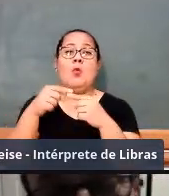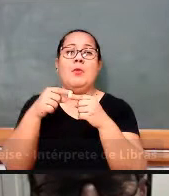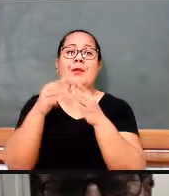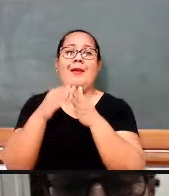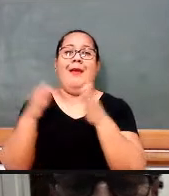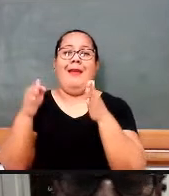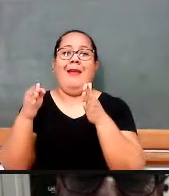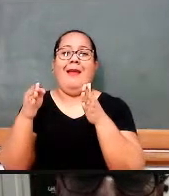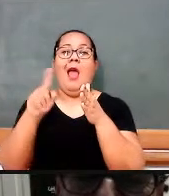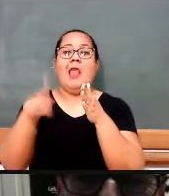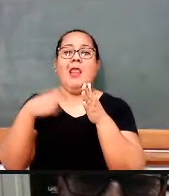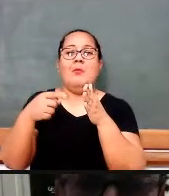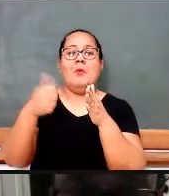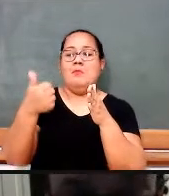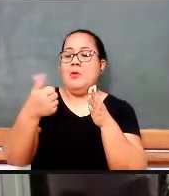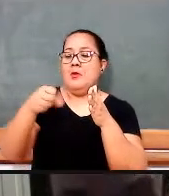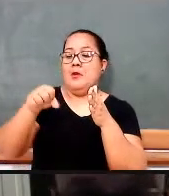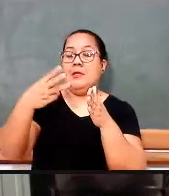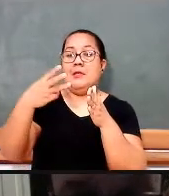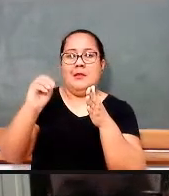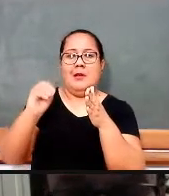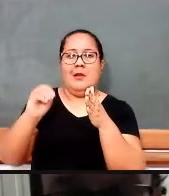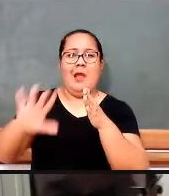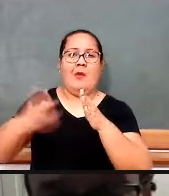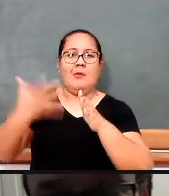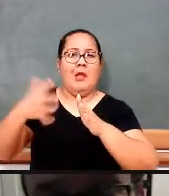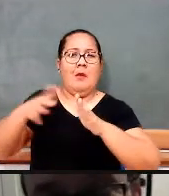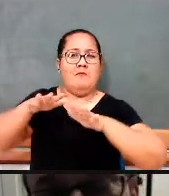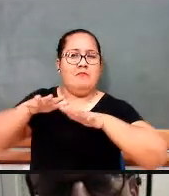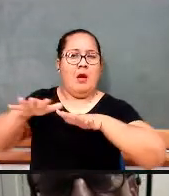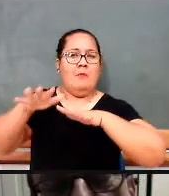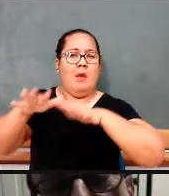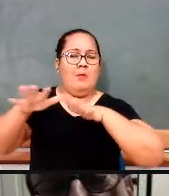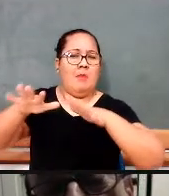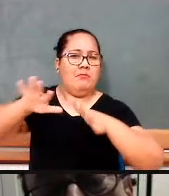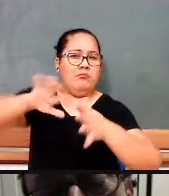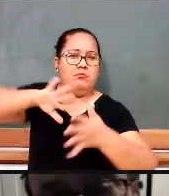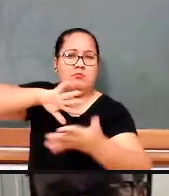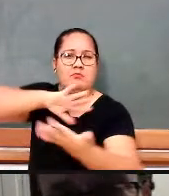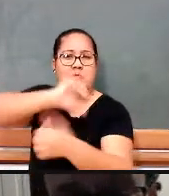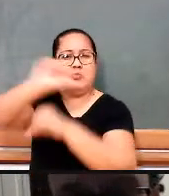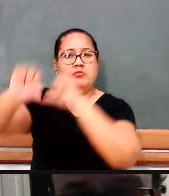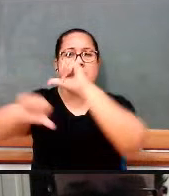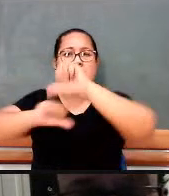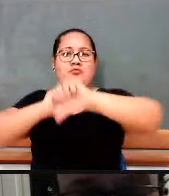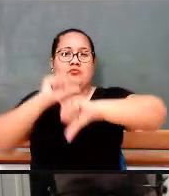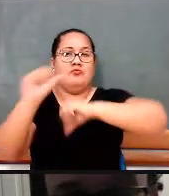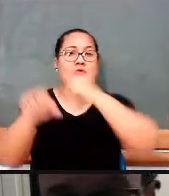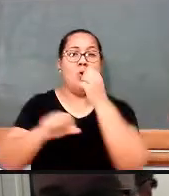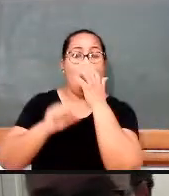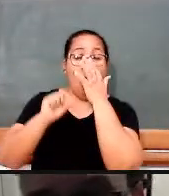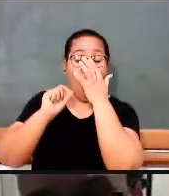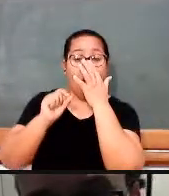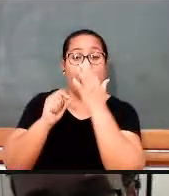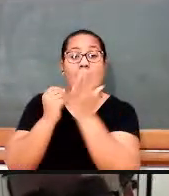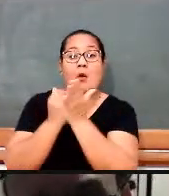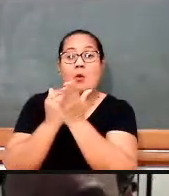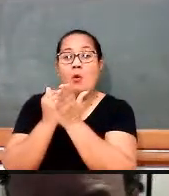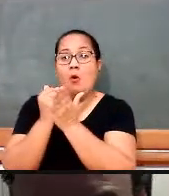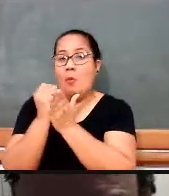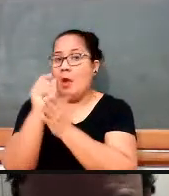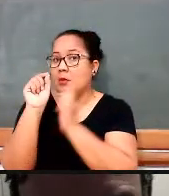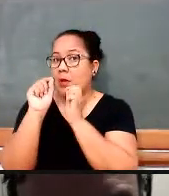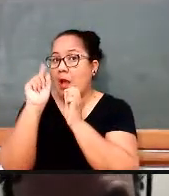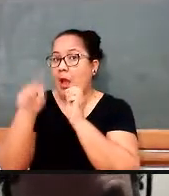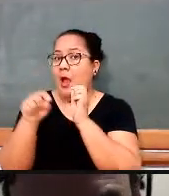1930, então, tem uma revolução, e essa história vai mudar um pouco, e nós vamos entrar no período da